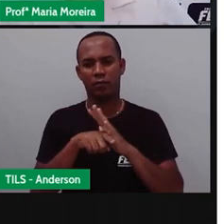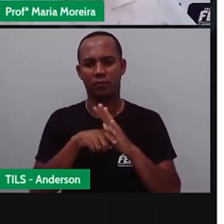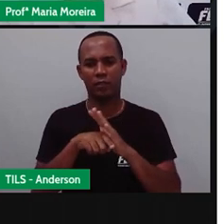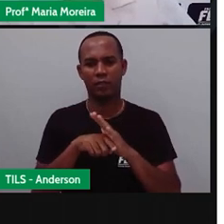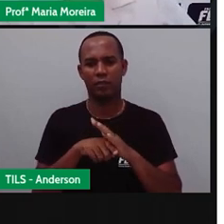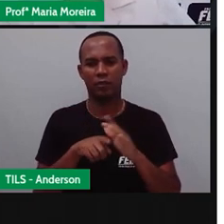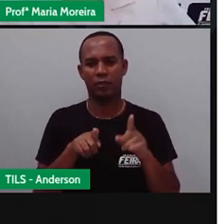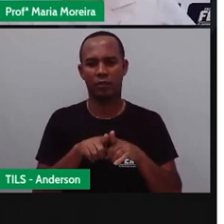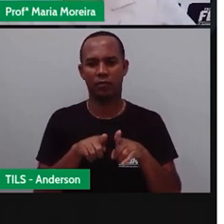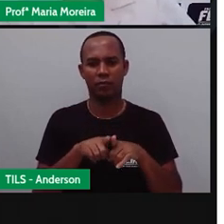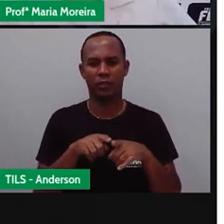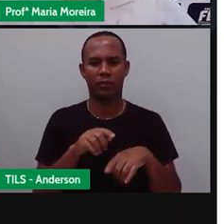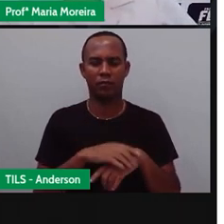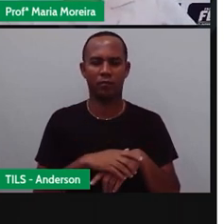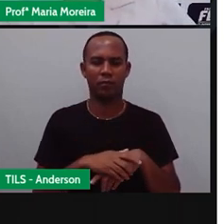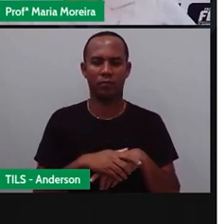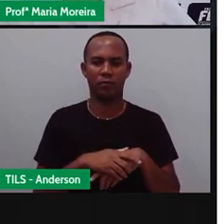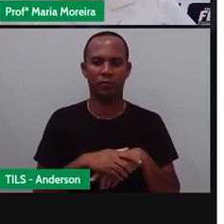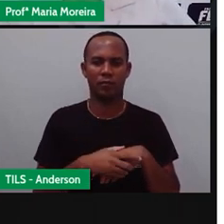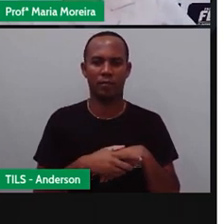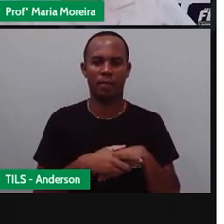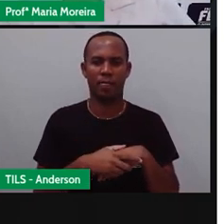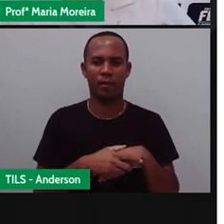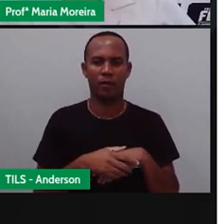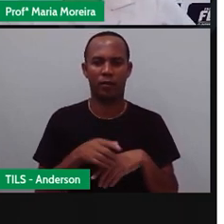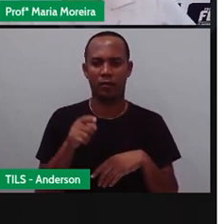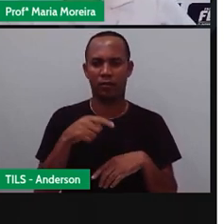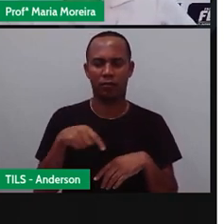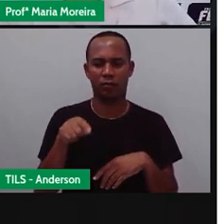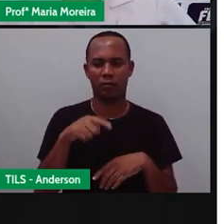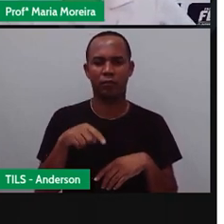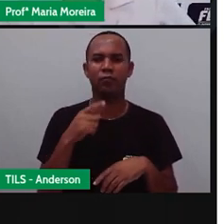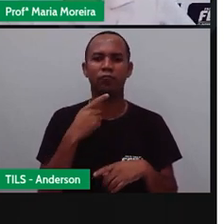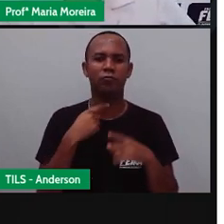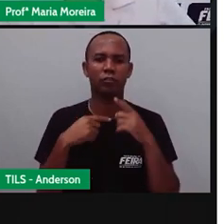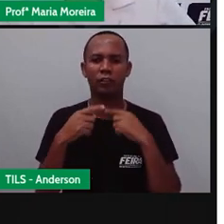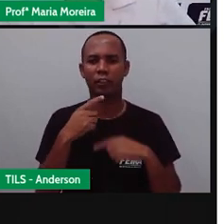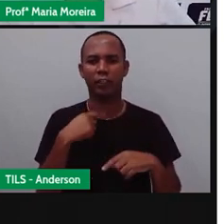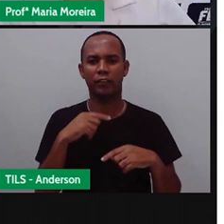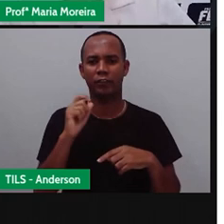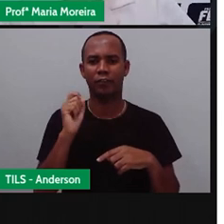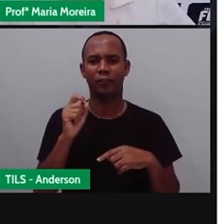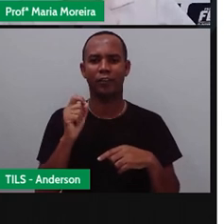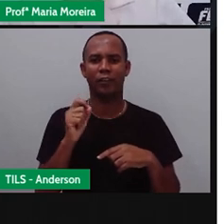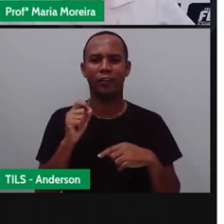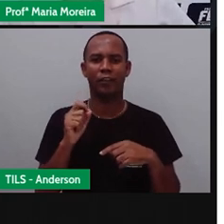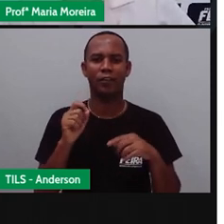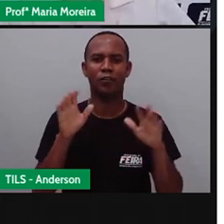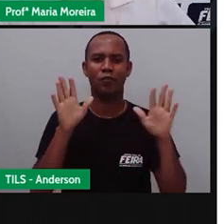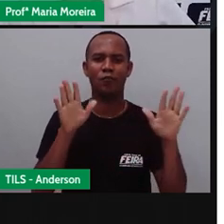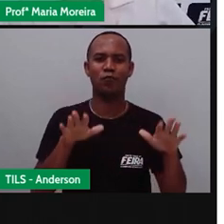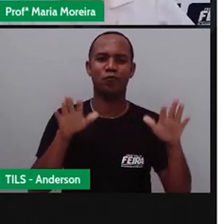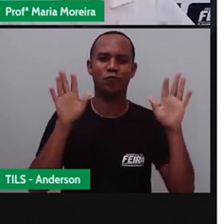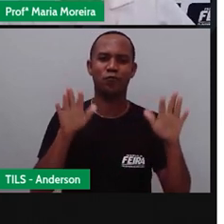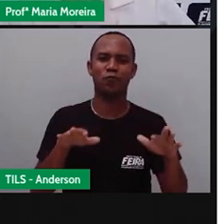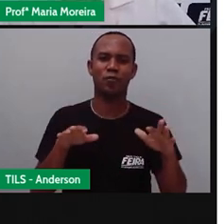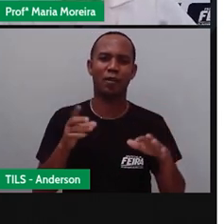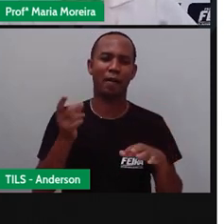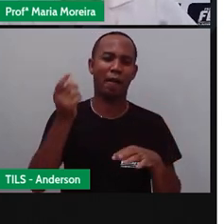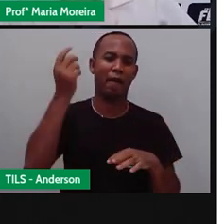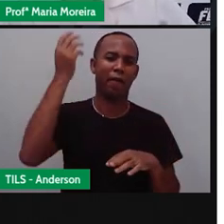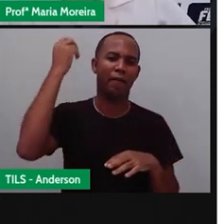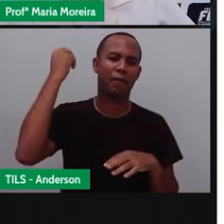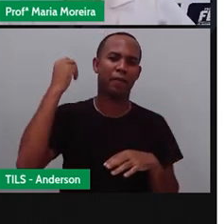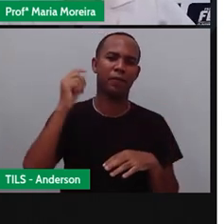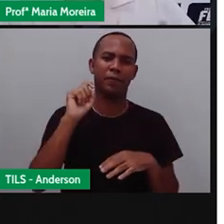O sonho de voar, né, como a gente já viu lá com Santos Dumont, foi realizado há cerca de 220 anos, né,